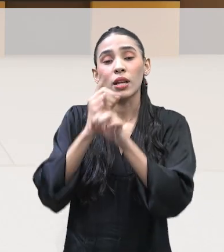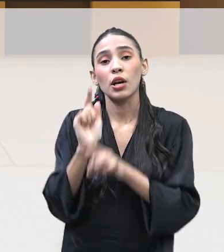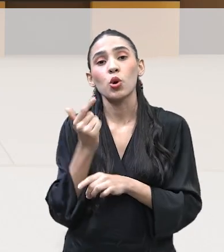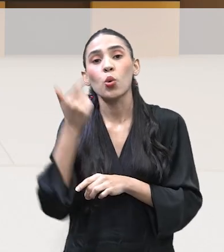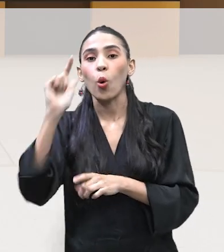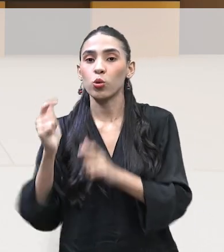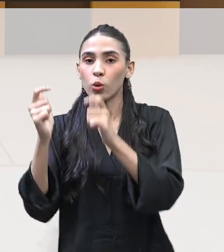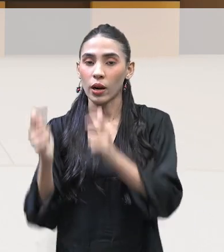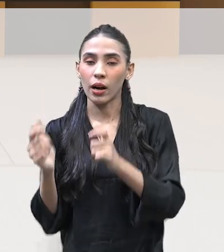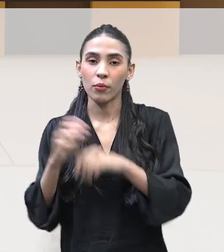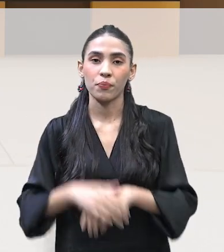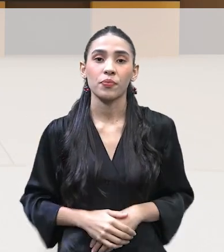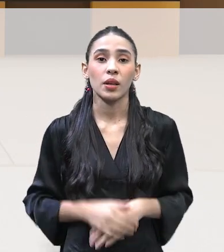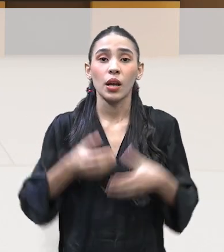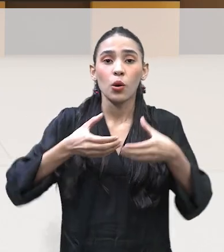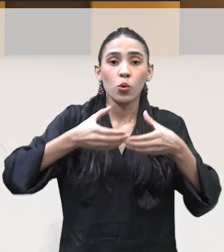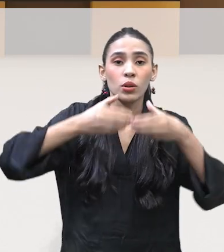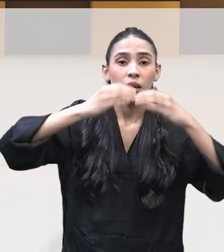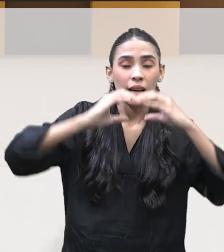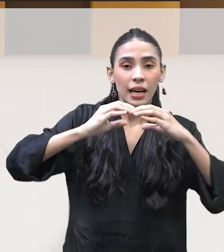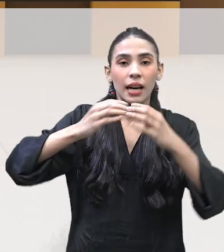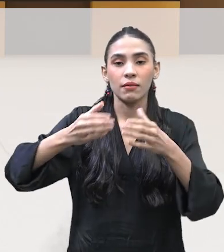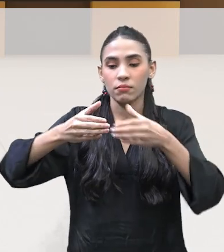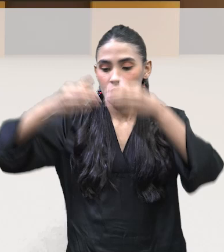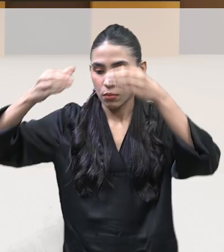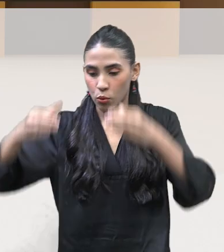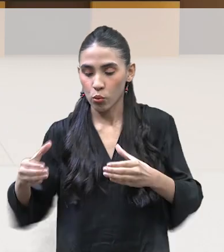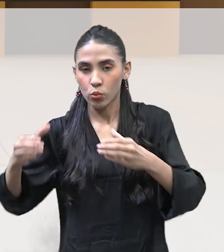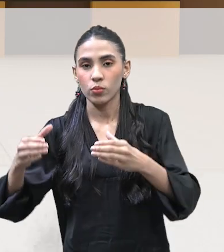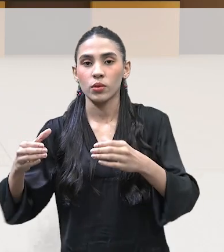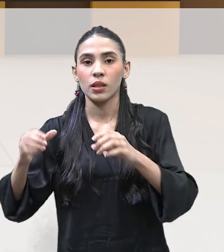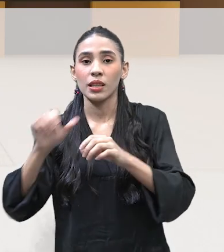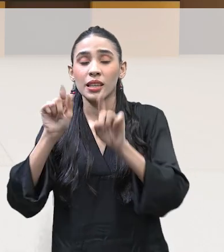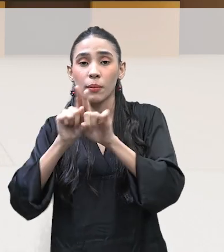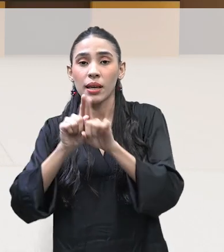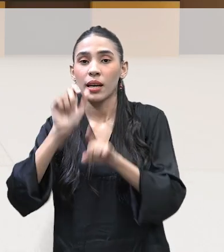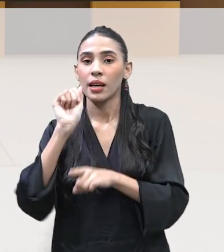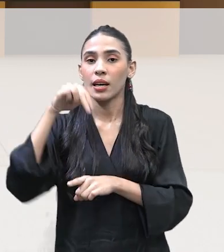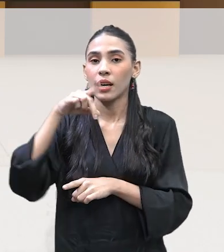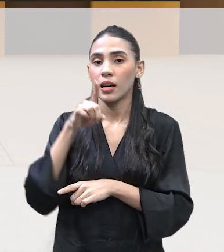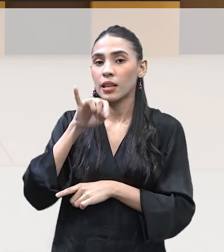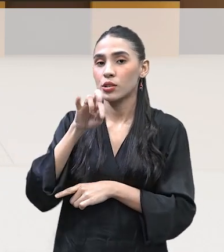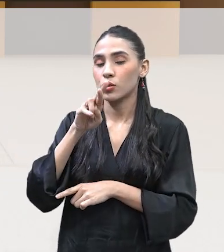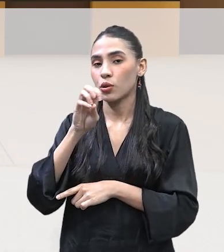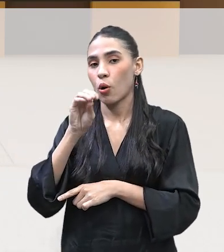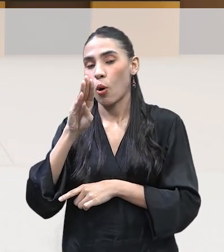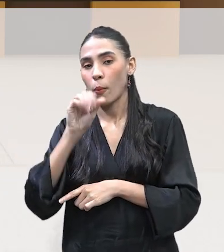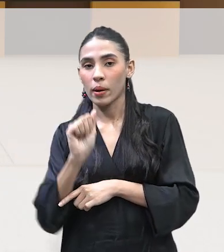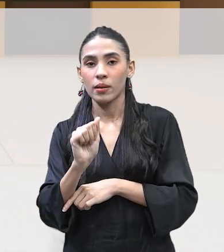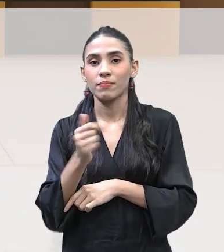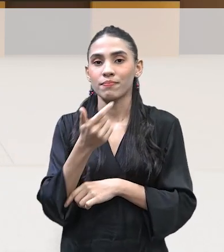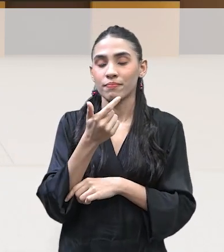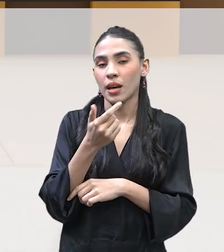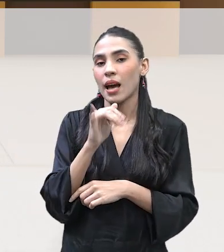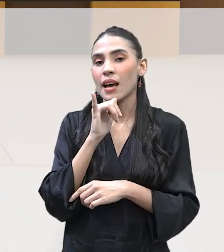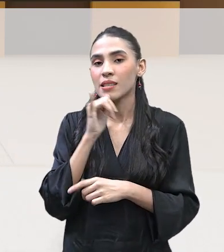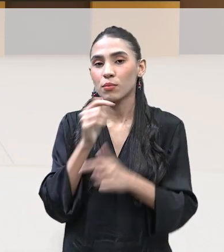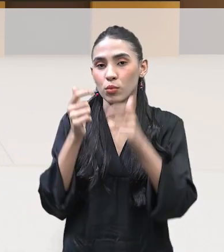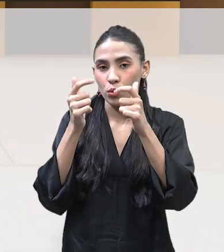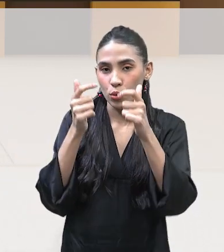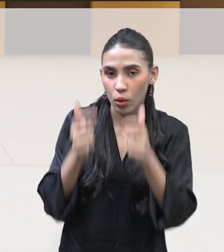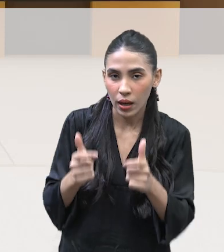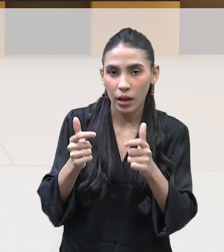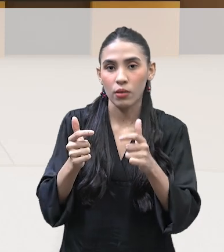tudo aqui, né? E o Takaká, o cesto, a andiroba, certo? Ele não vai ter uma potencialidade local. Então, os